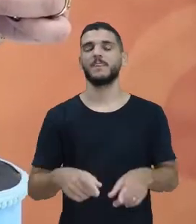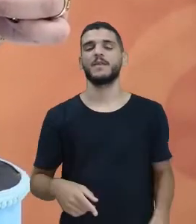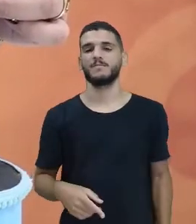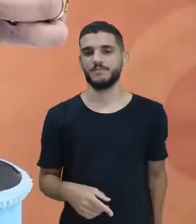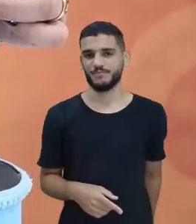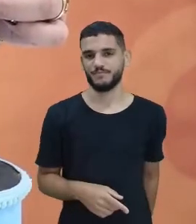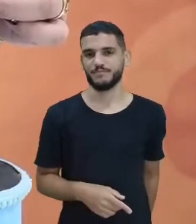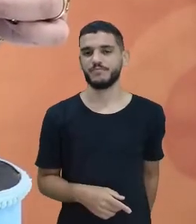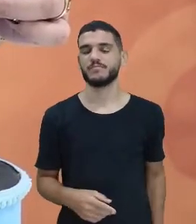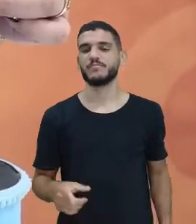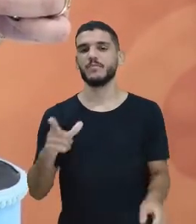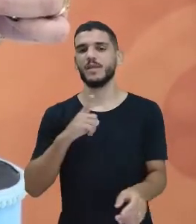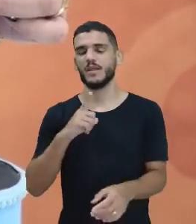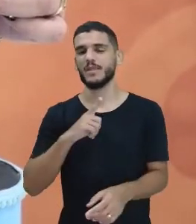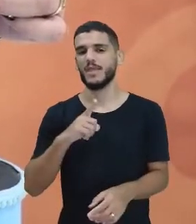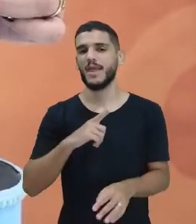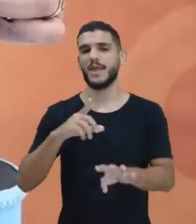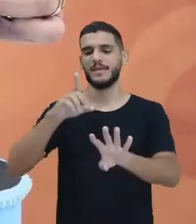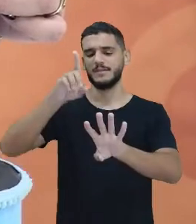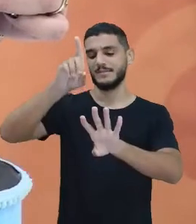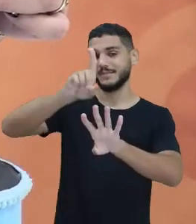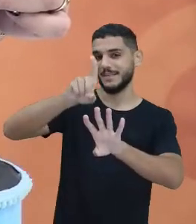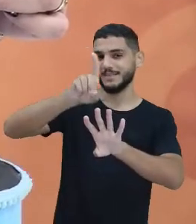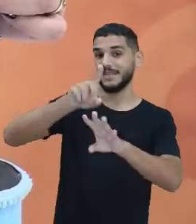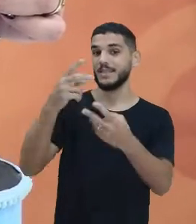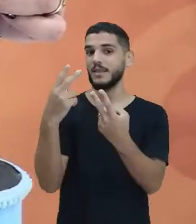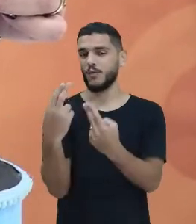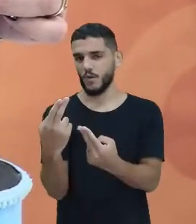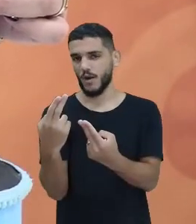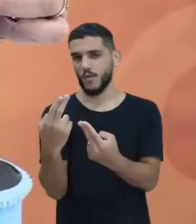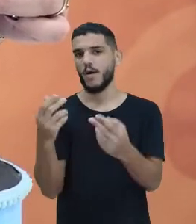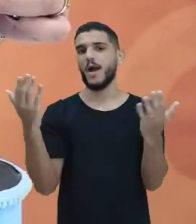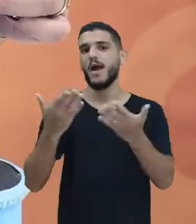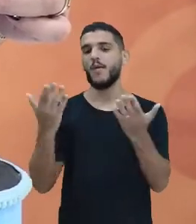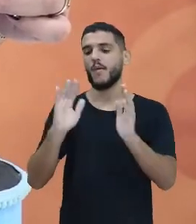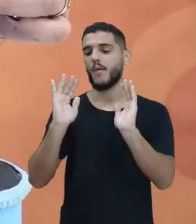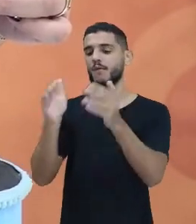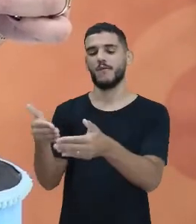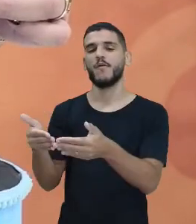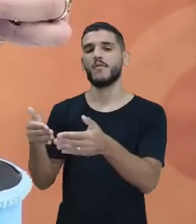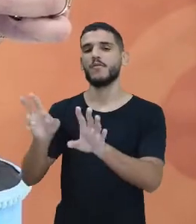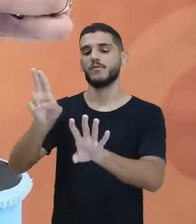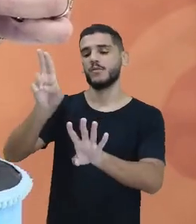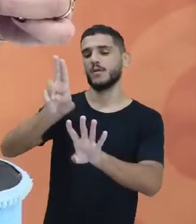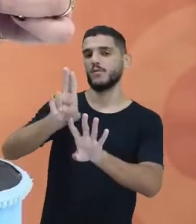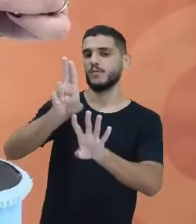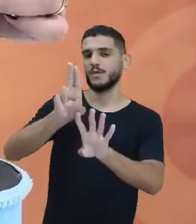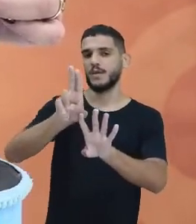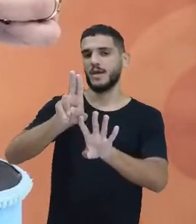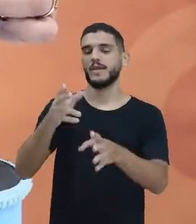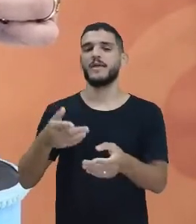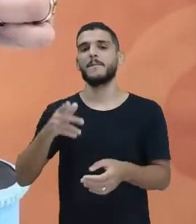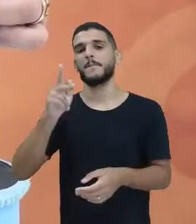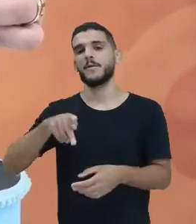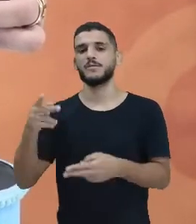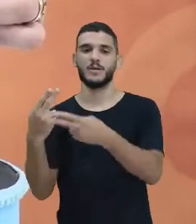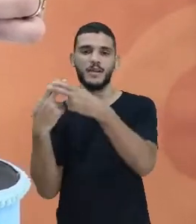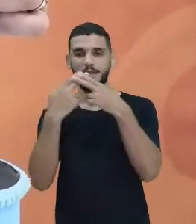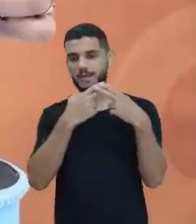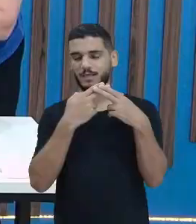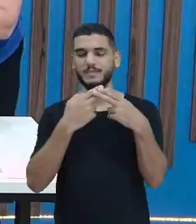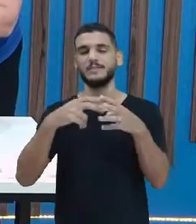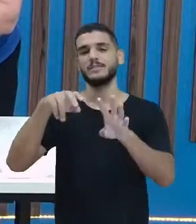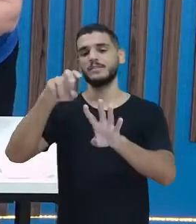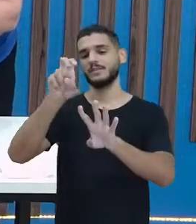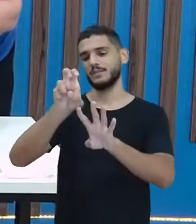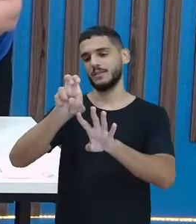dezena nos números, aí a gente vai olhar as unidades. Professora, eles têm cinco e eu só tenho um. Por isso que ela ganhou. cinco é maior